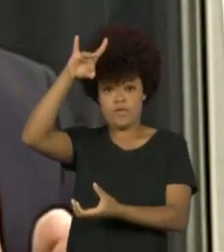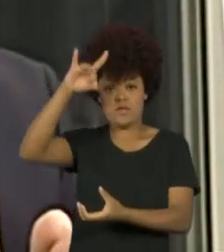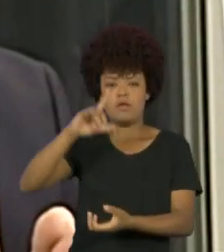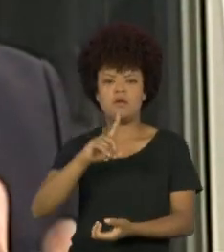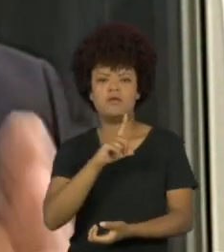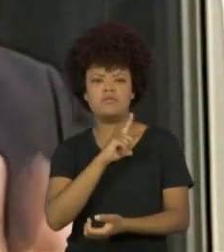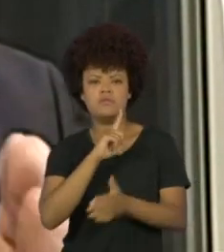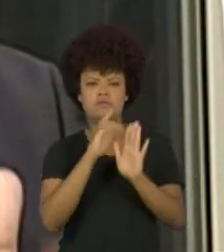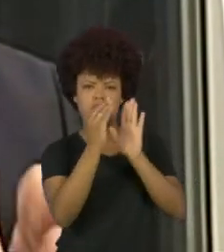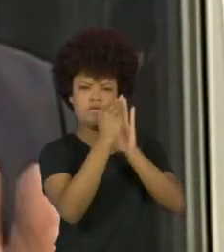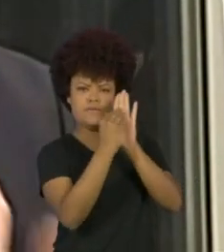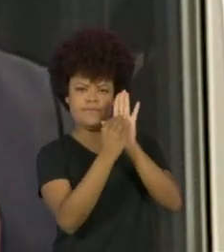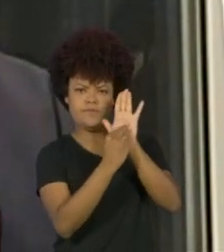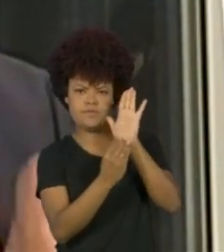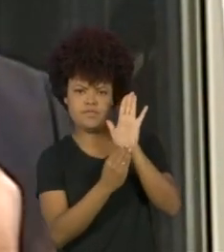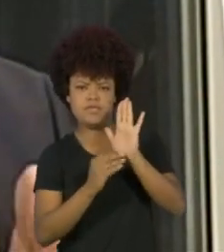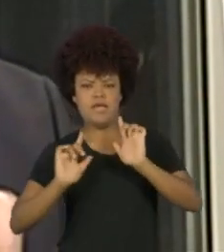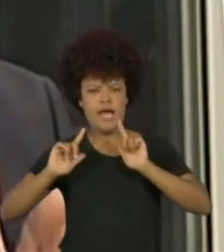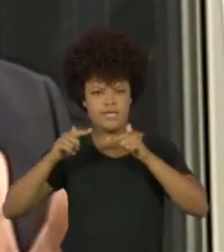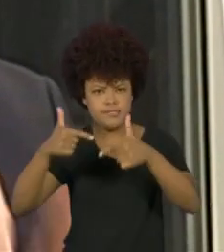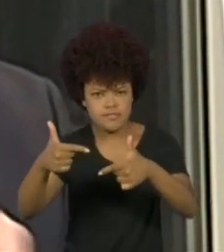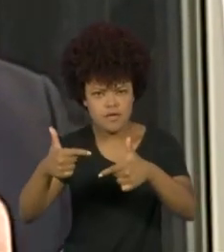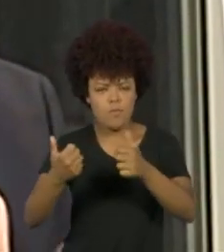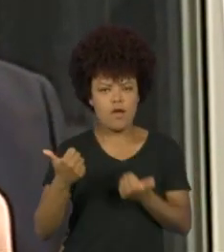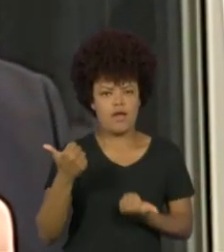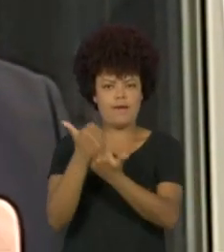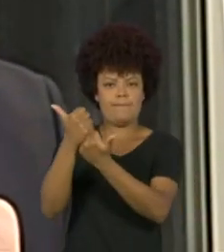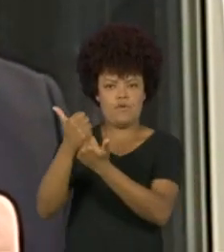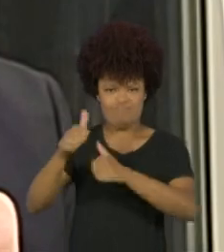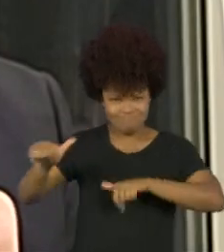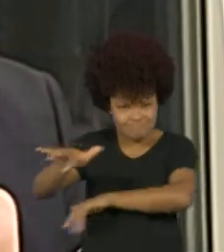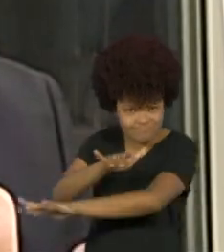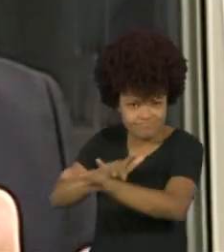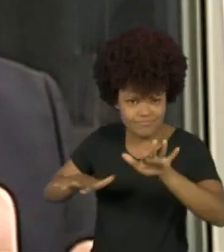muito pelo movimento negro no final dos anos 70.